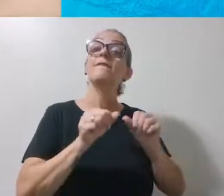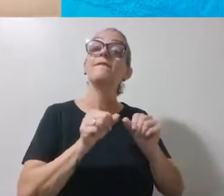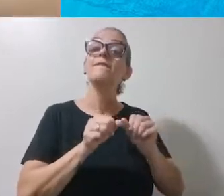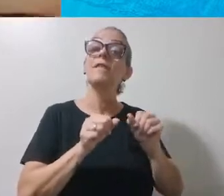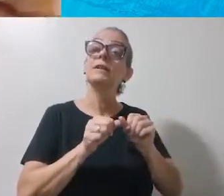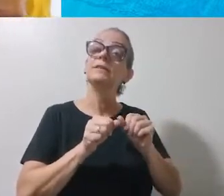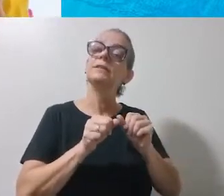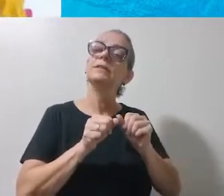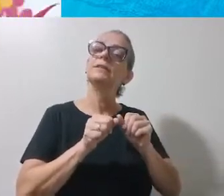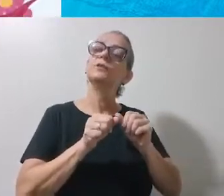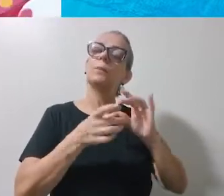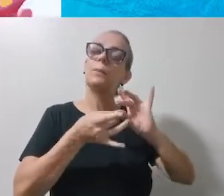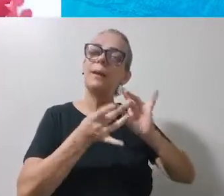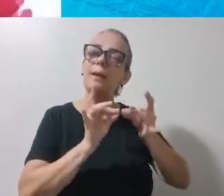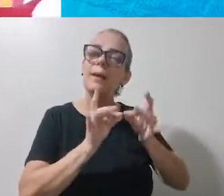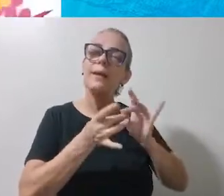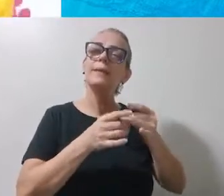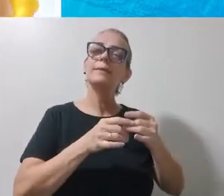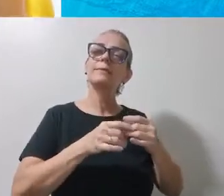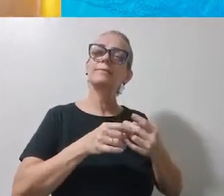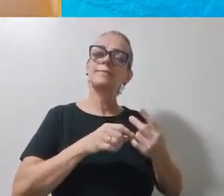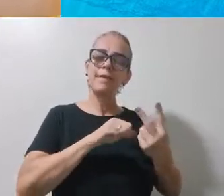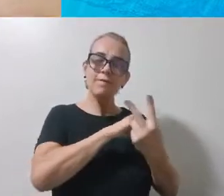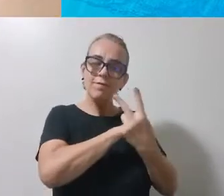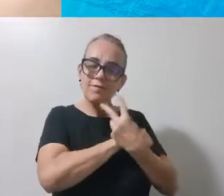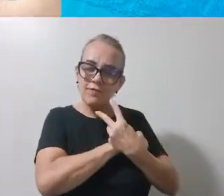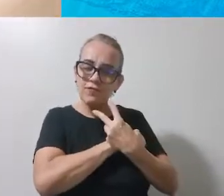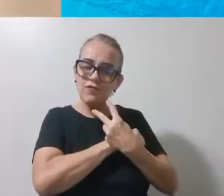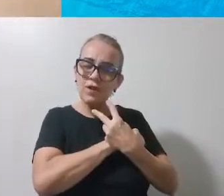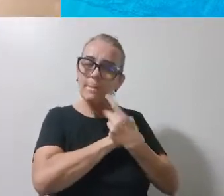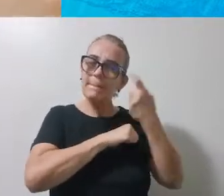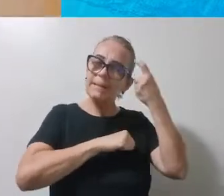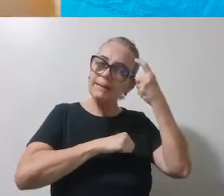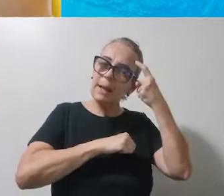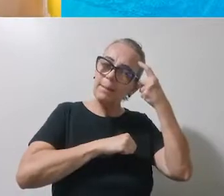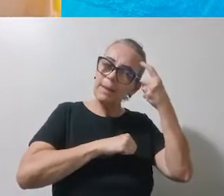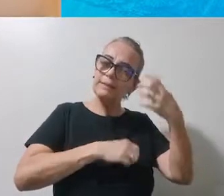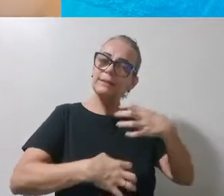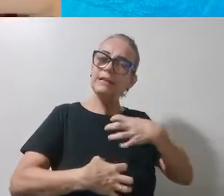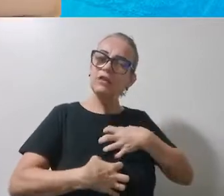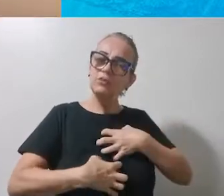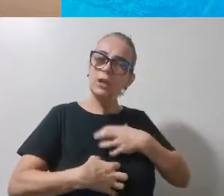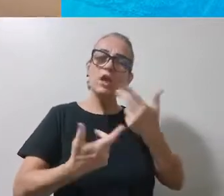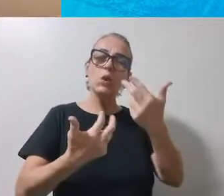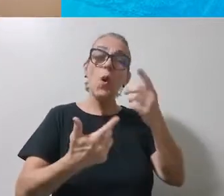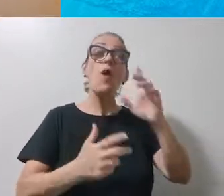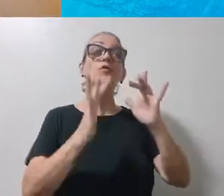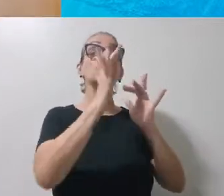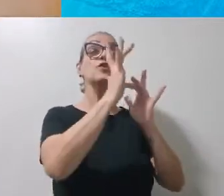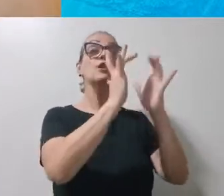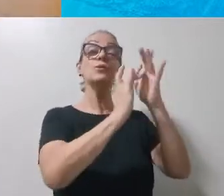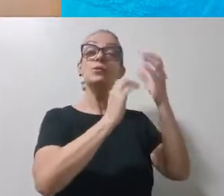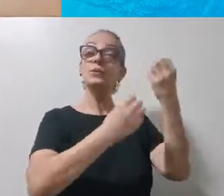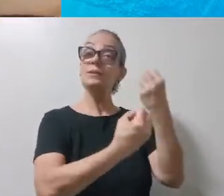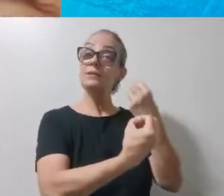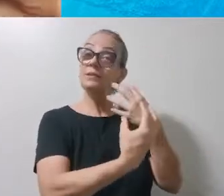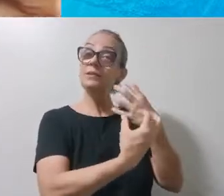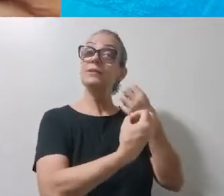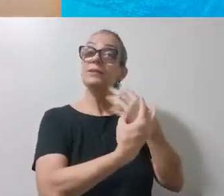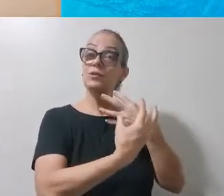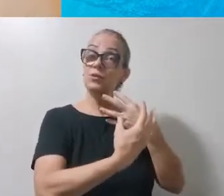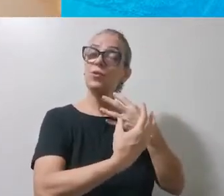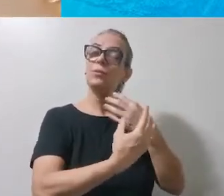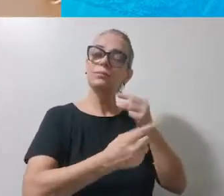nossas orações e vigiando nossos pensamentos e sentimentos, como Jesus nos ensinou, aos pouquinhos.